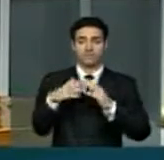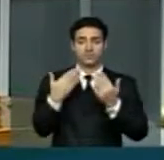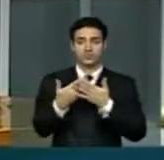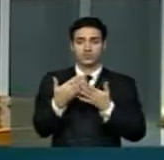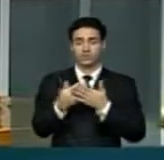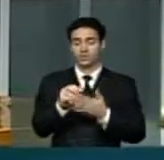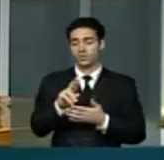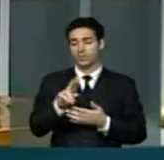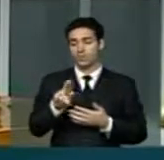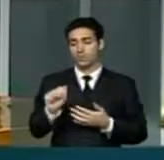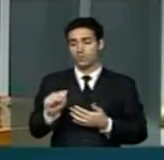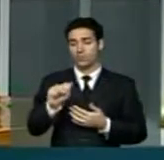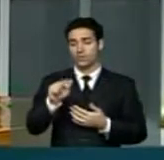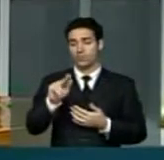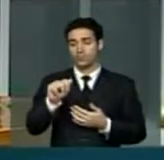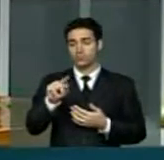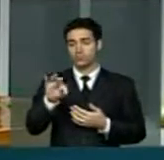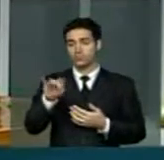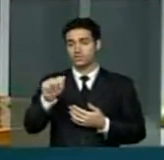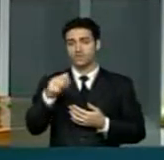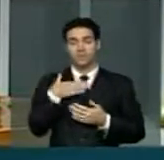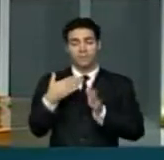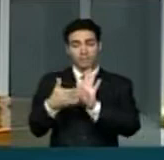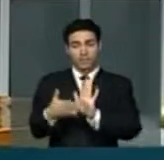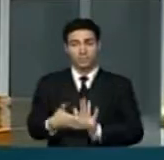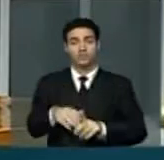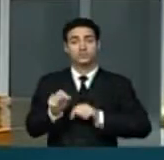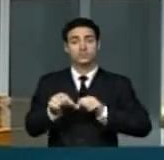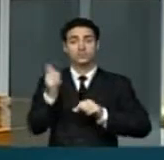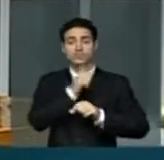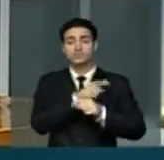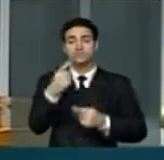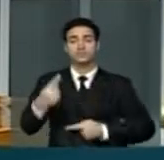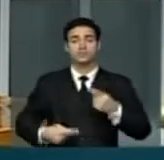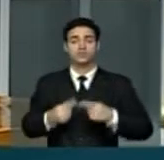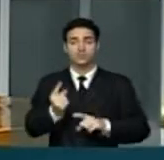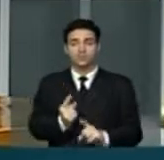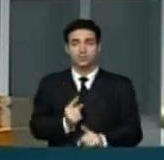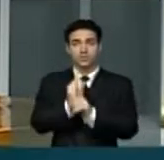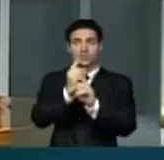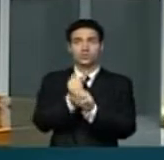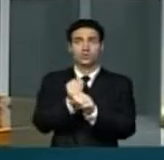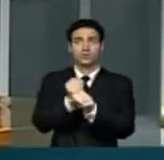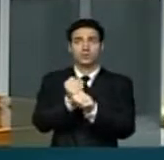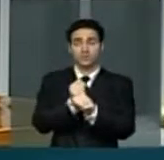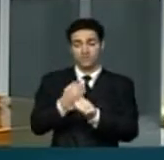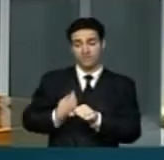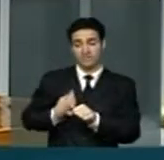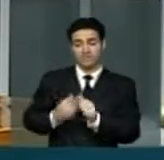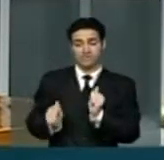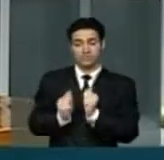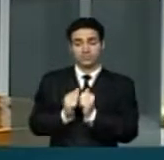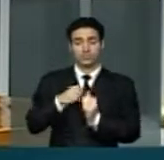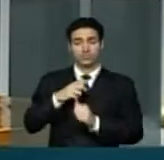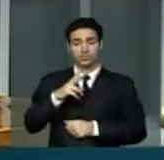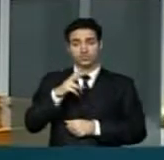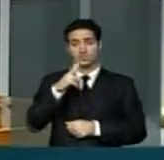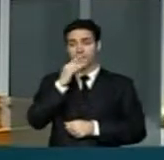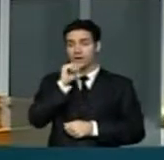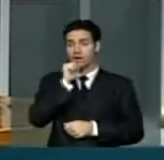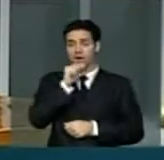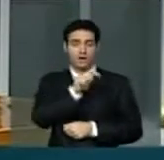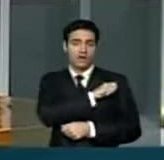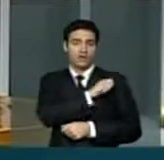da Rua Augusta a proposta de discutir o encontro anual com a presença dos pais, dos alunos, os